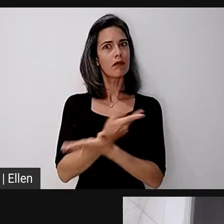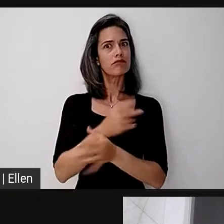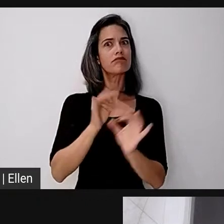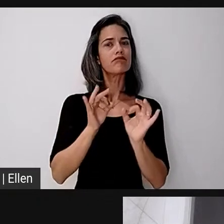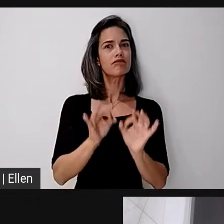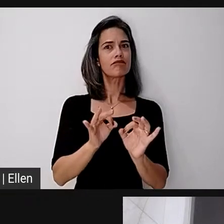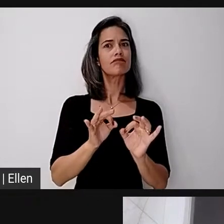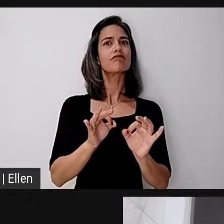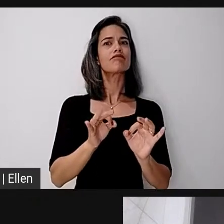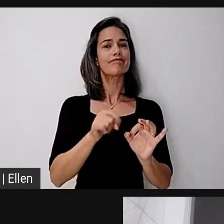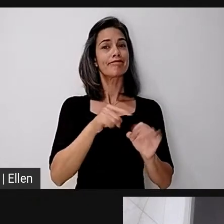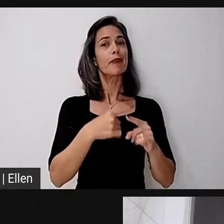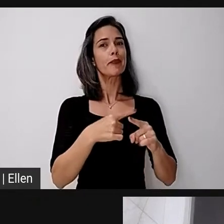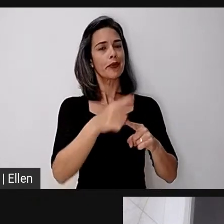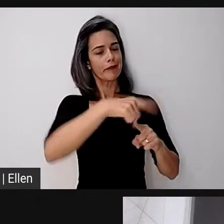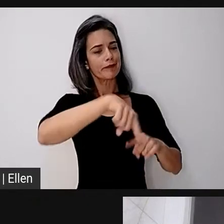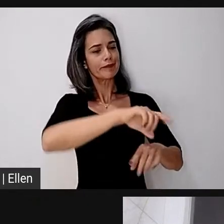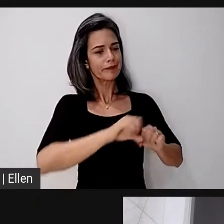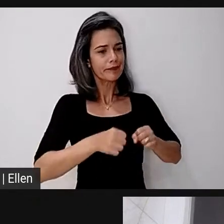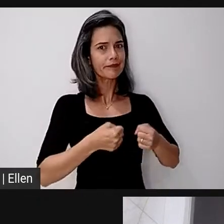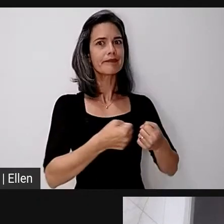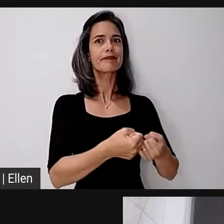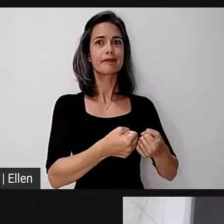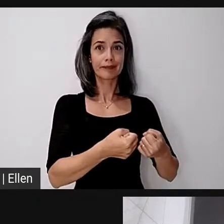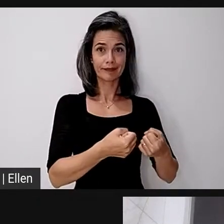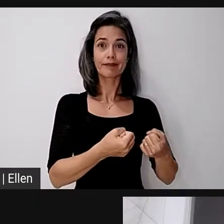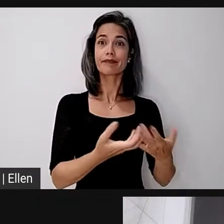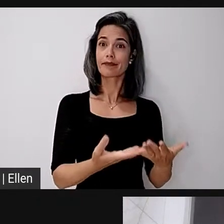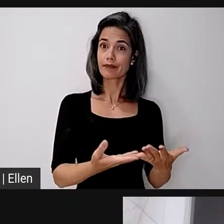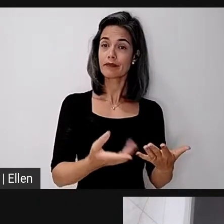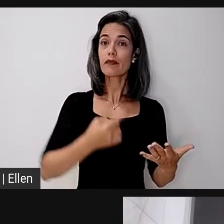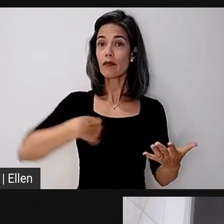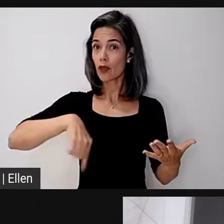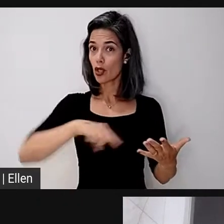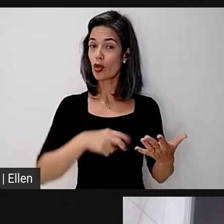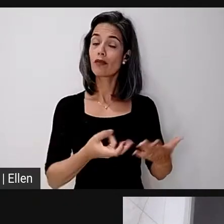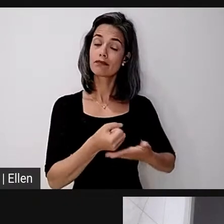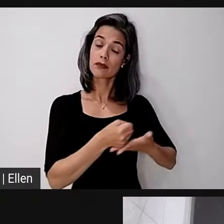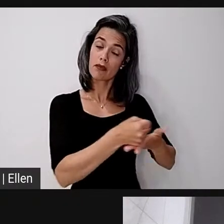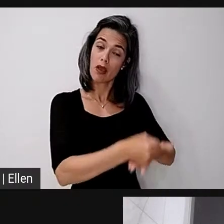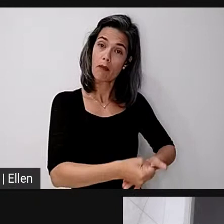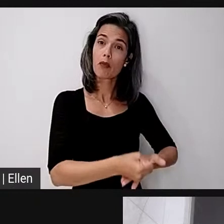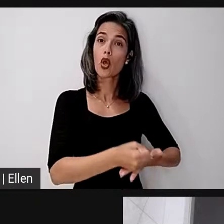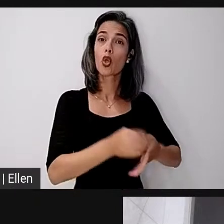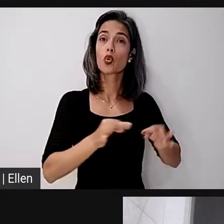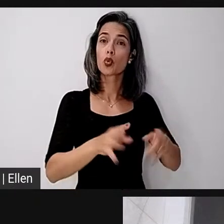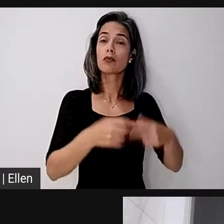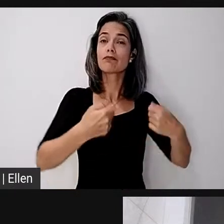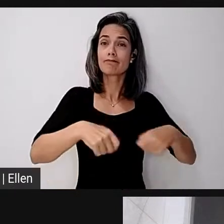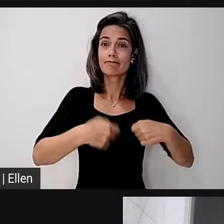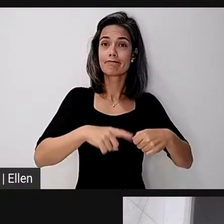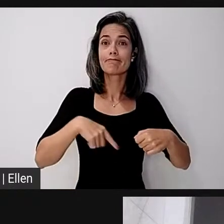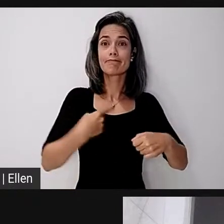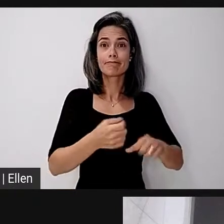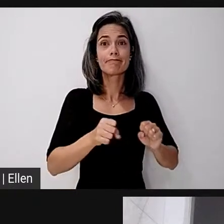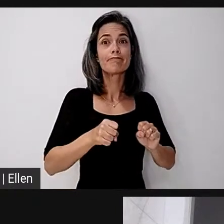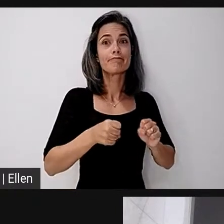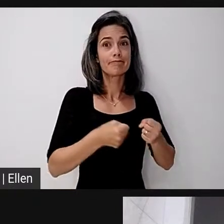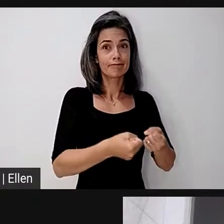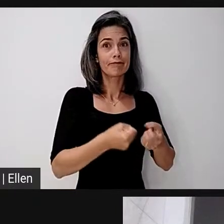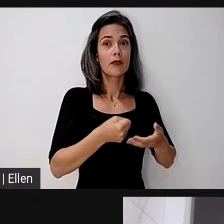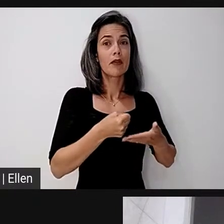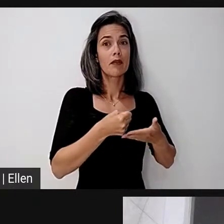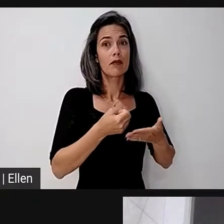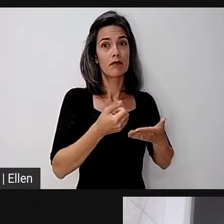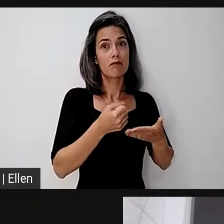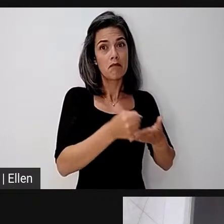esforço de vocês também, e nós queremos dizer que nós estaremos aqui para apoiá-los no que for preciso, podem contar conosco. Nós